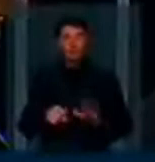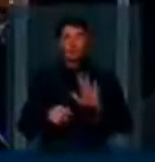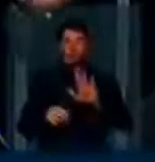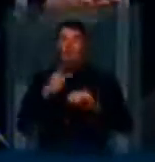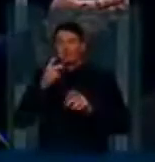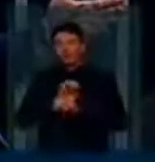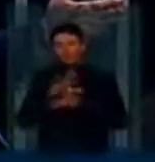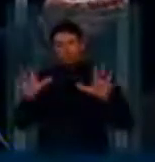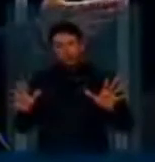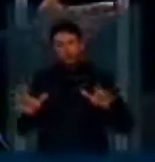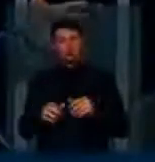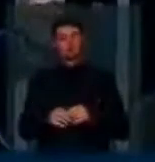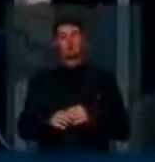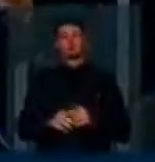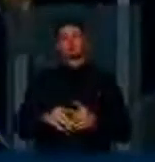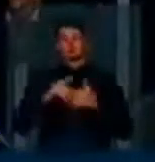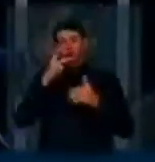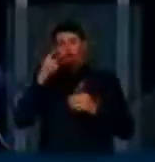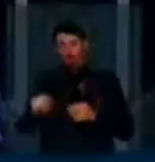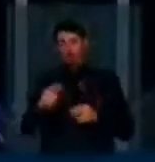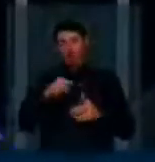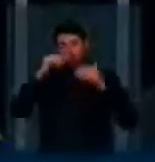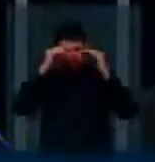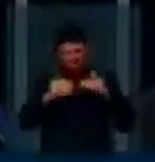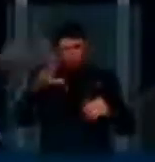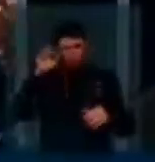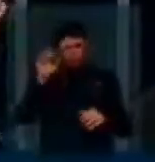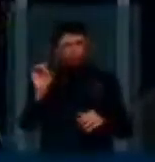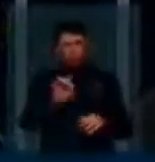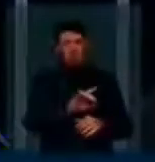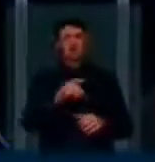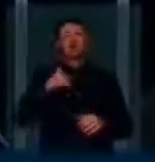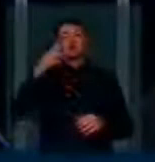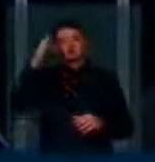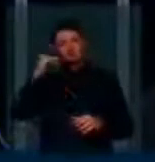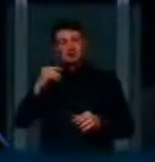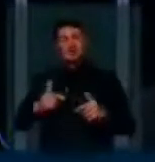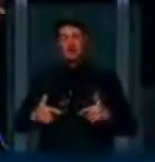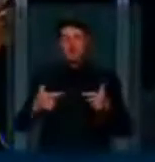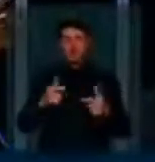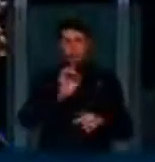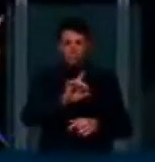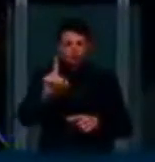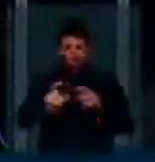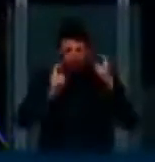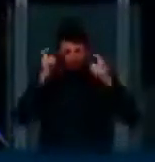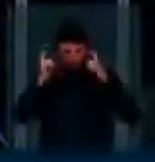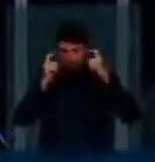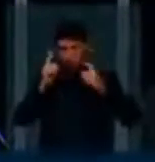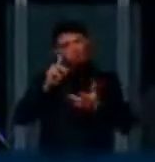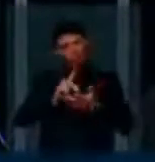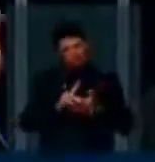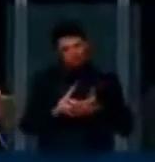líderes vão se manifestar. Eu quero com todo respeito ouvi-los. Eu sei que o que os move é uma preocupação legítima com a